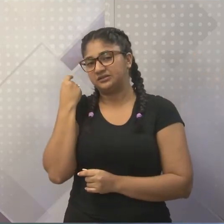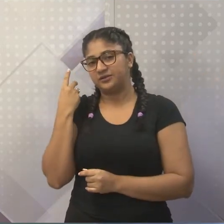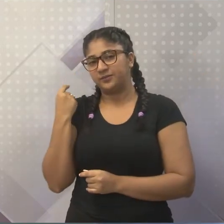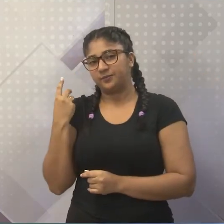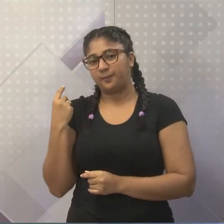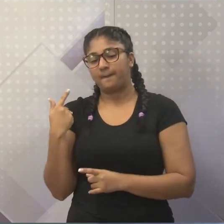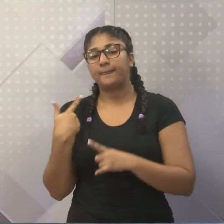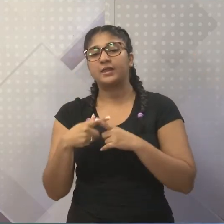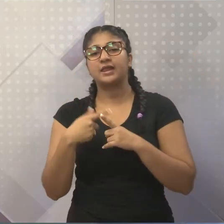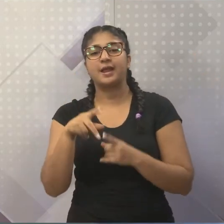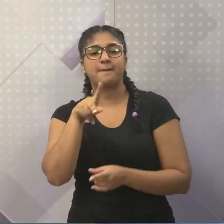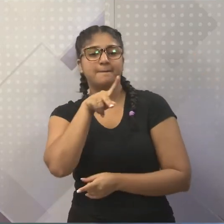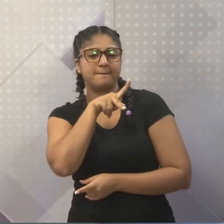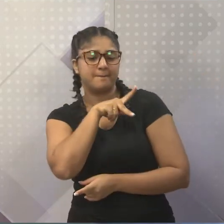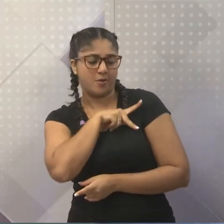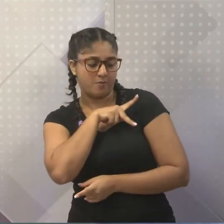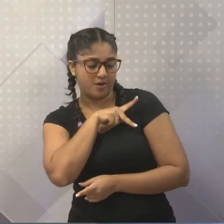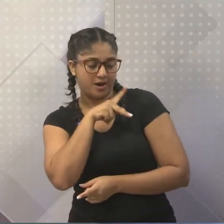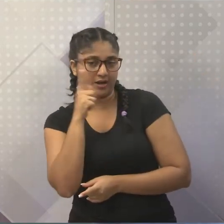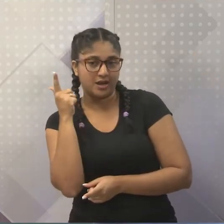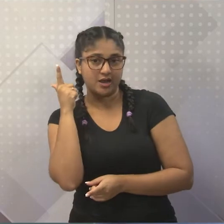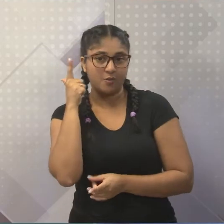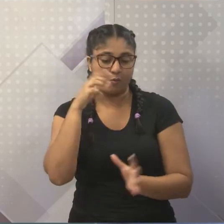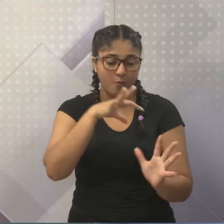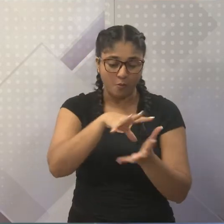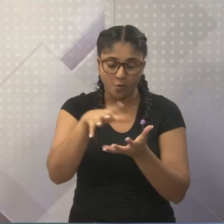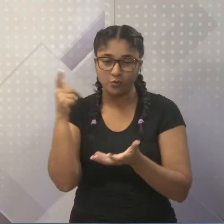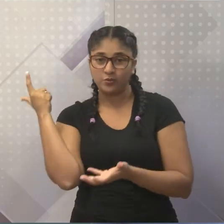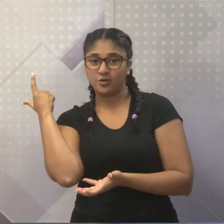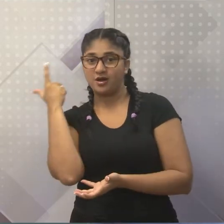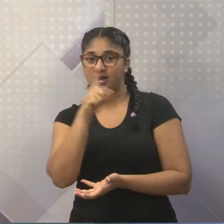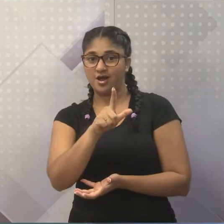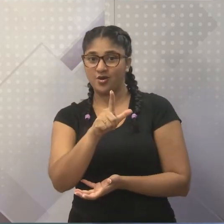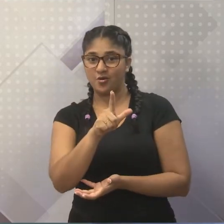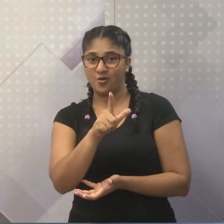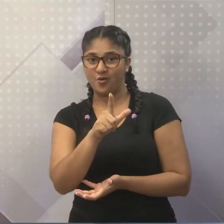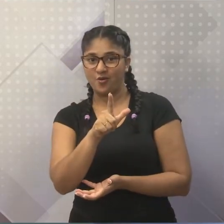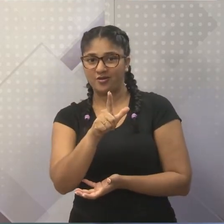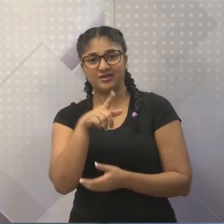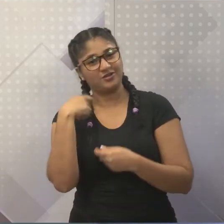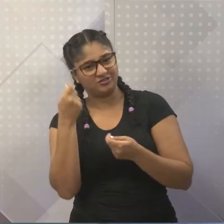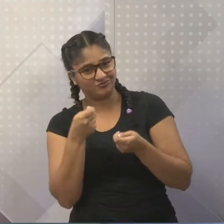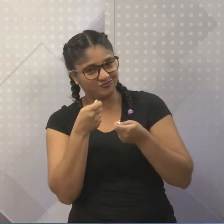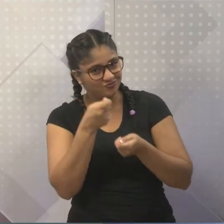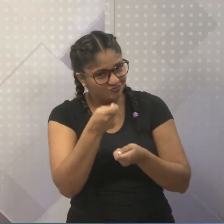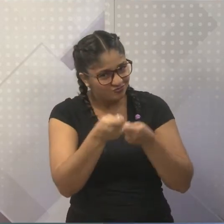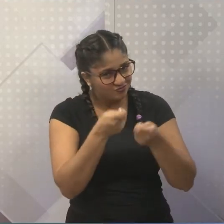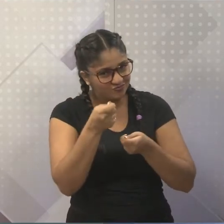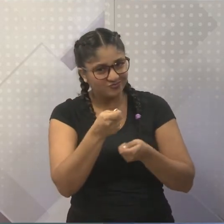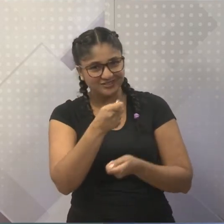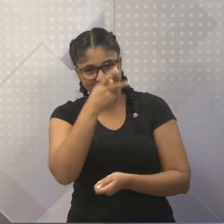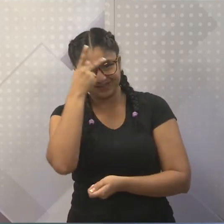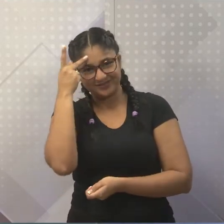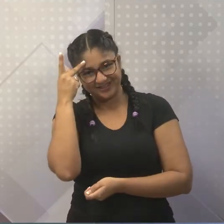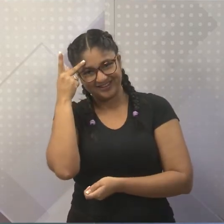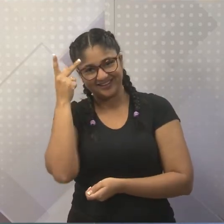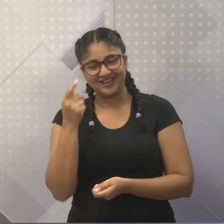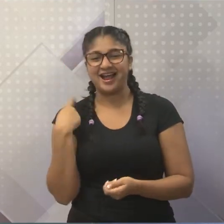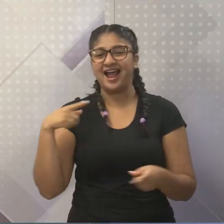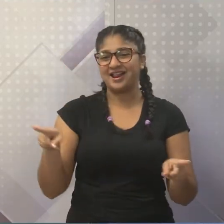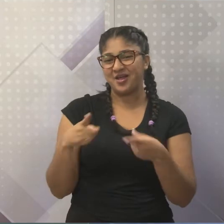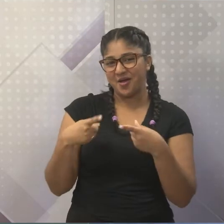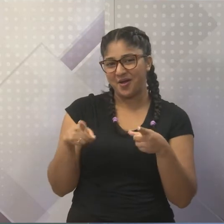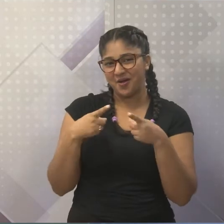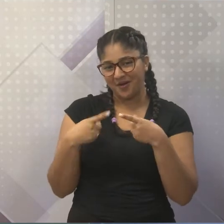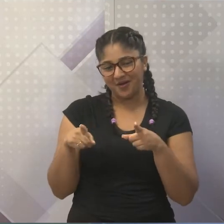Palmeiras campeão do mundo, o senhor quis martelar alguém nesse ponto, né? Então, martela. É martela,